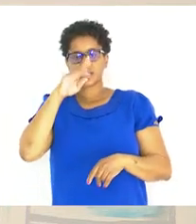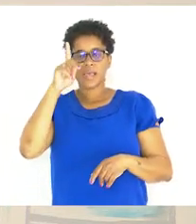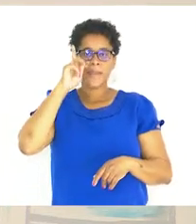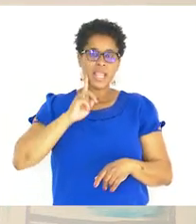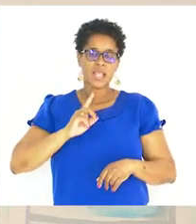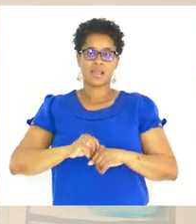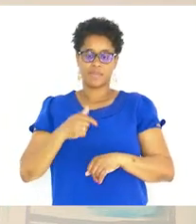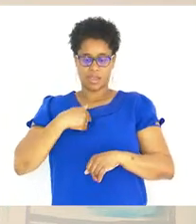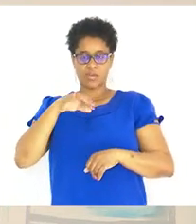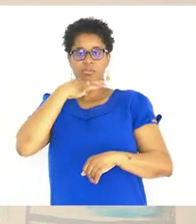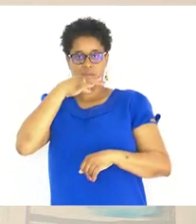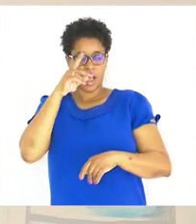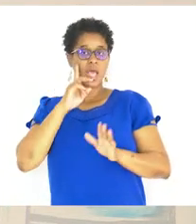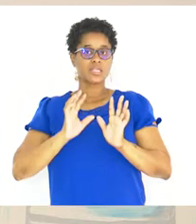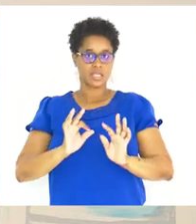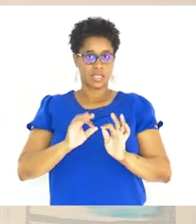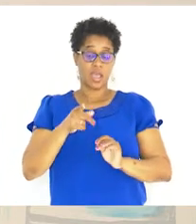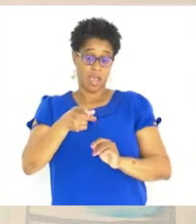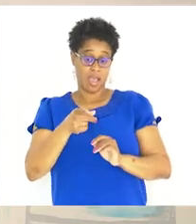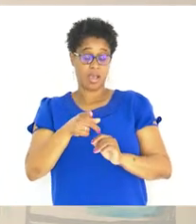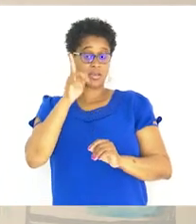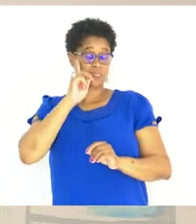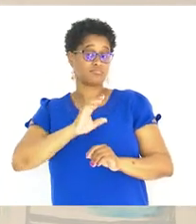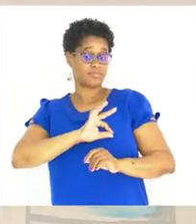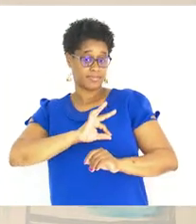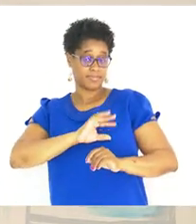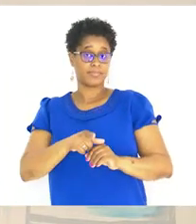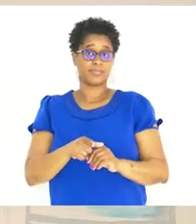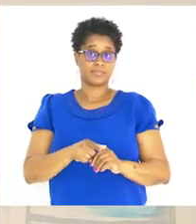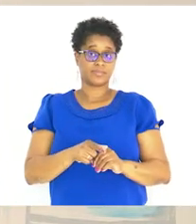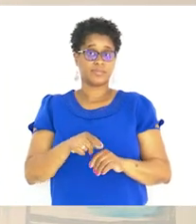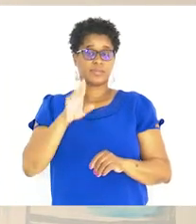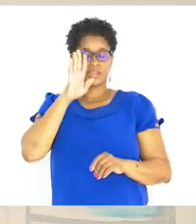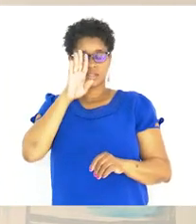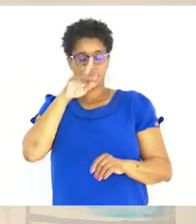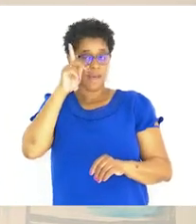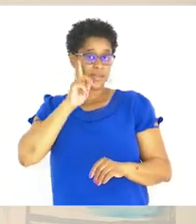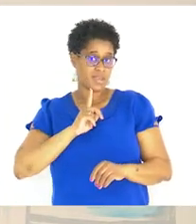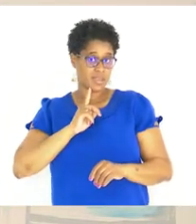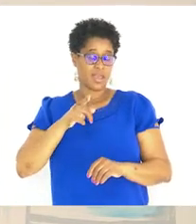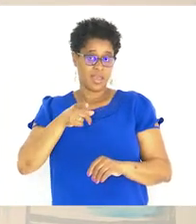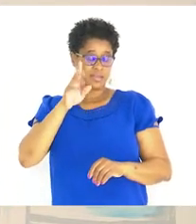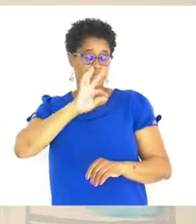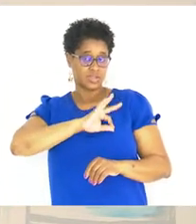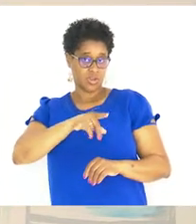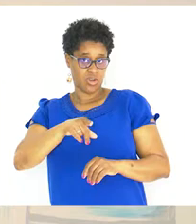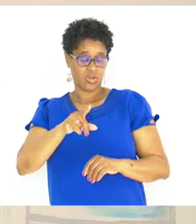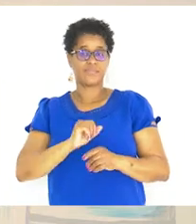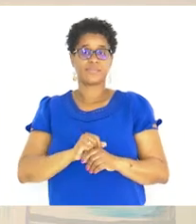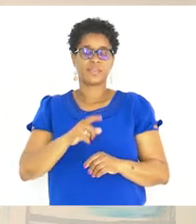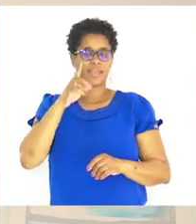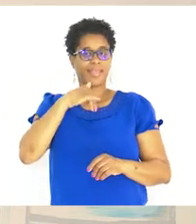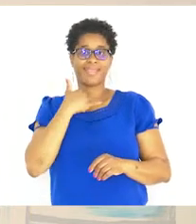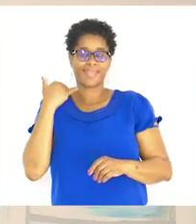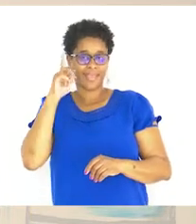menina Eu digo assim Esta senhora Se for menina Esta senhora Não é? É a